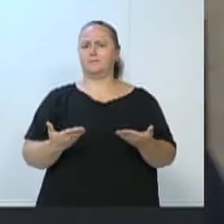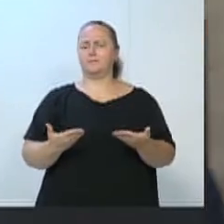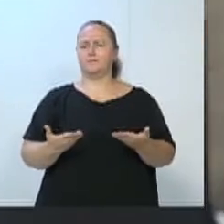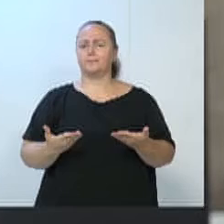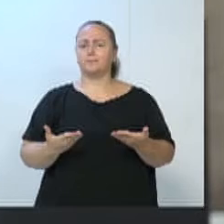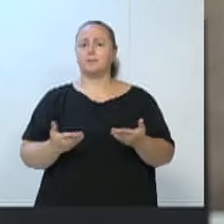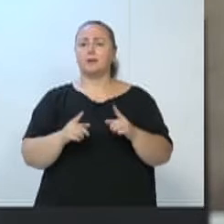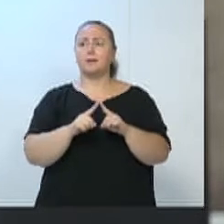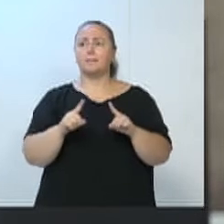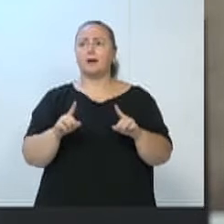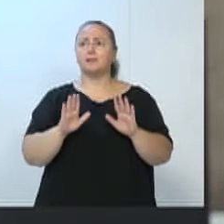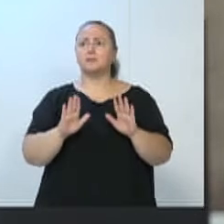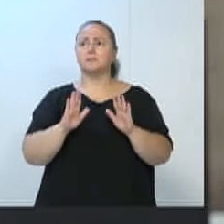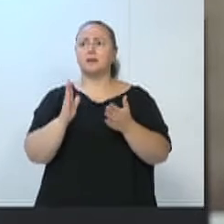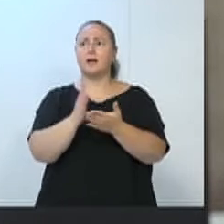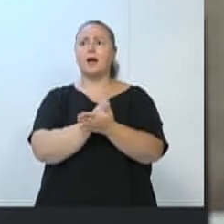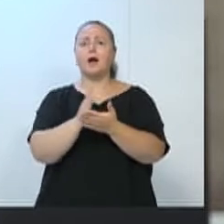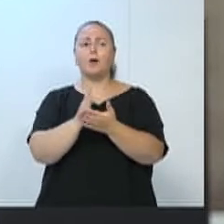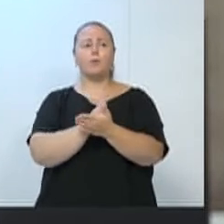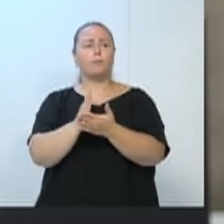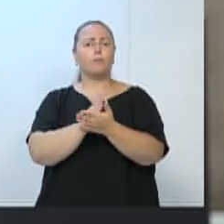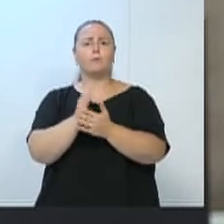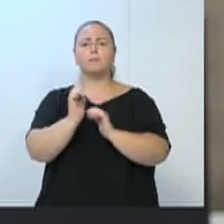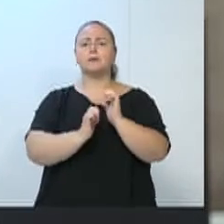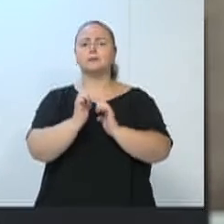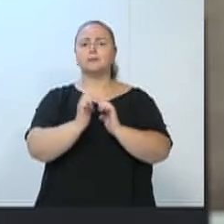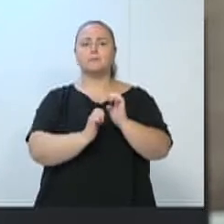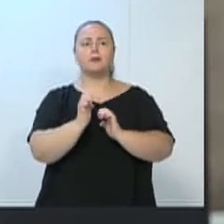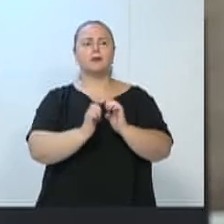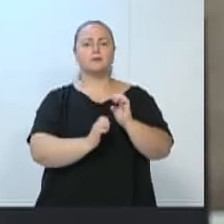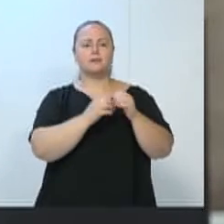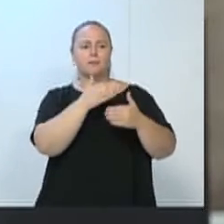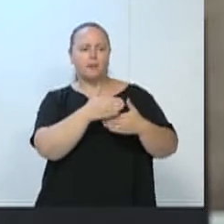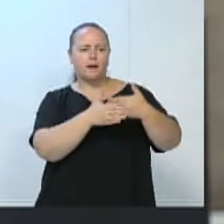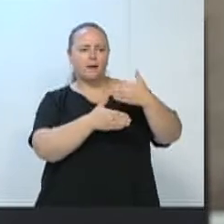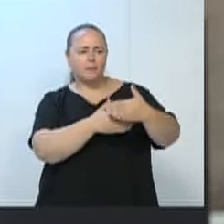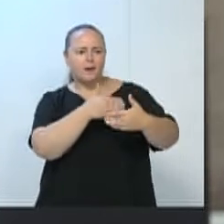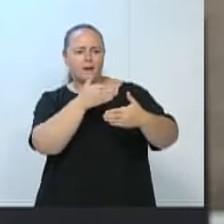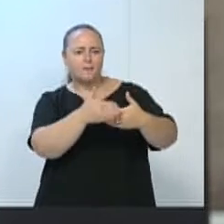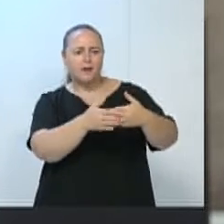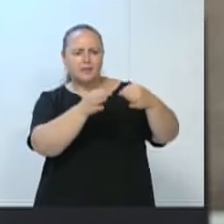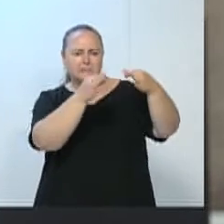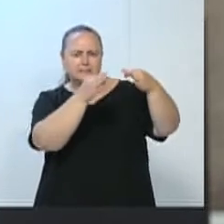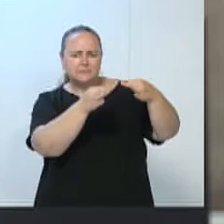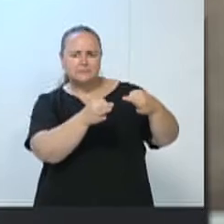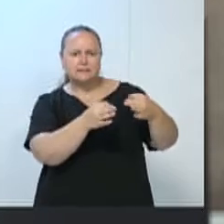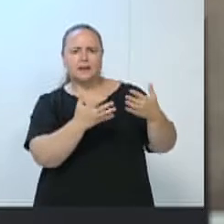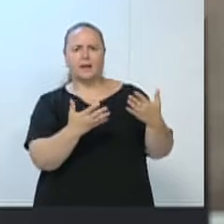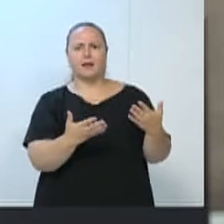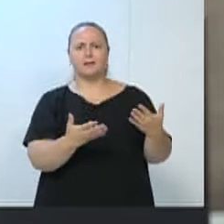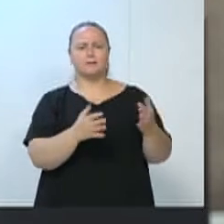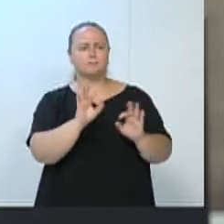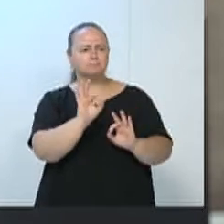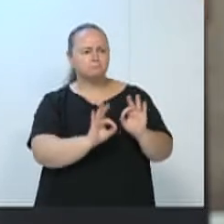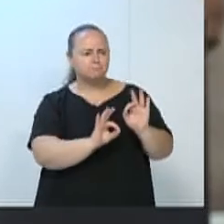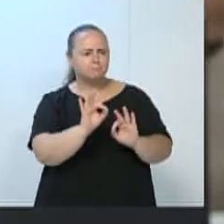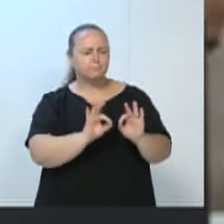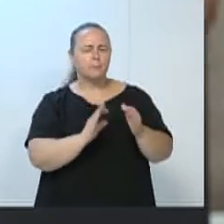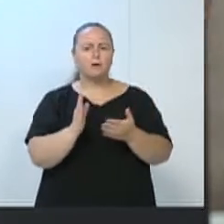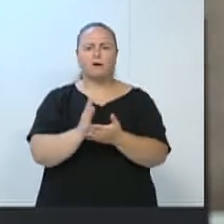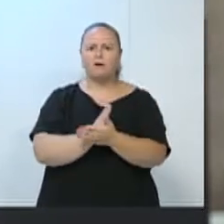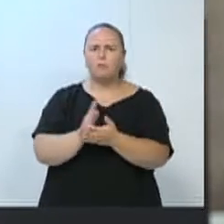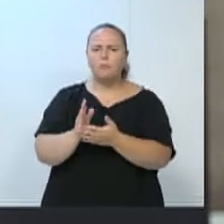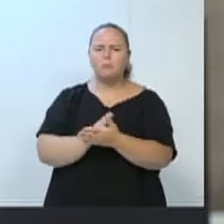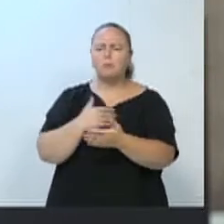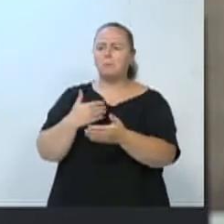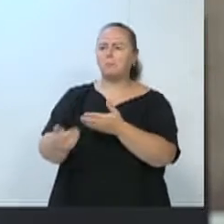empresas que levam o trabalho em uma sequência de trabalho de uma forma bem organizada. Tem outras empresas que deixam